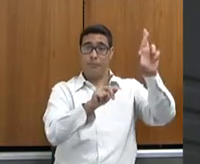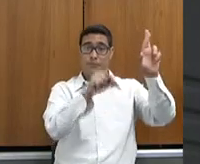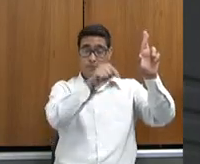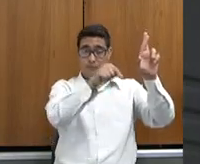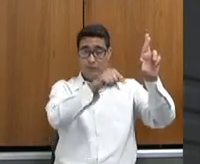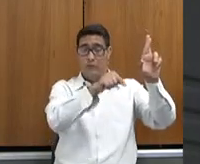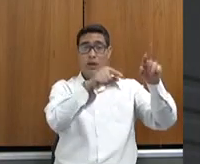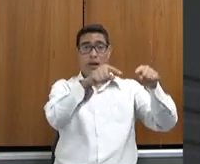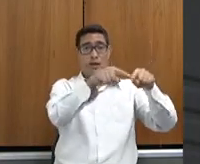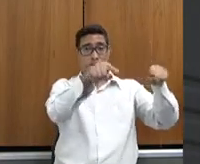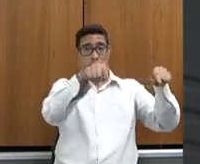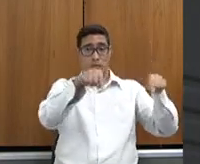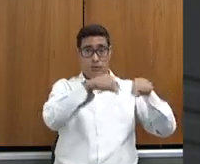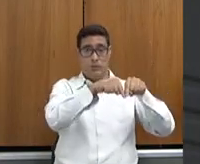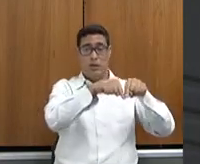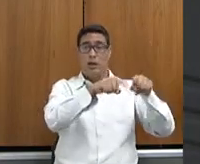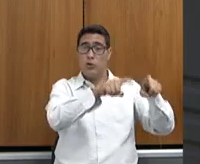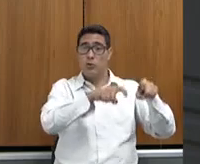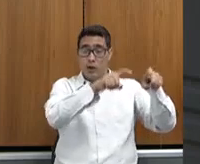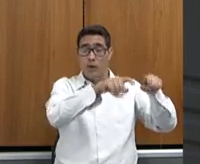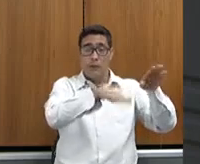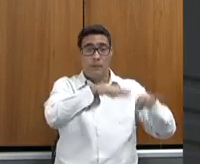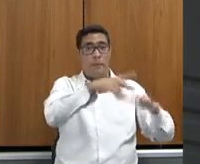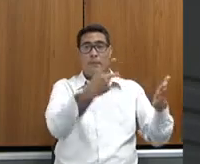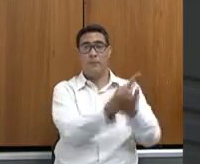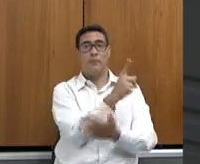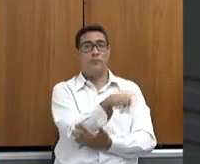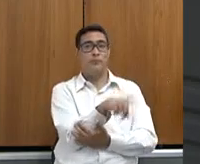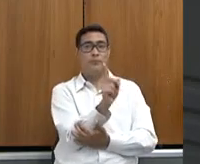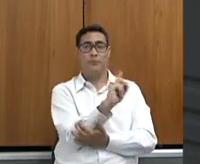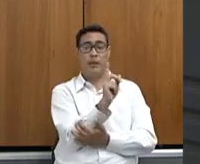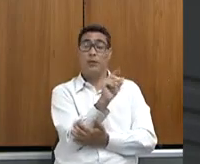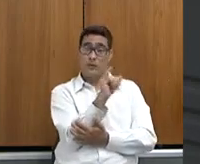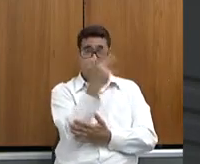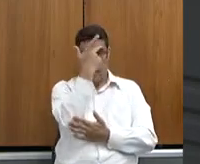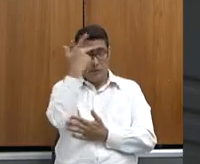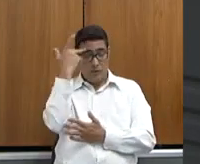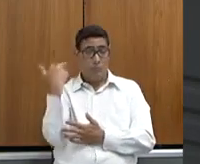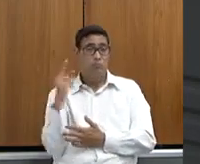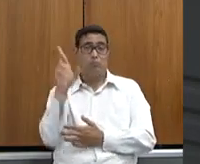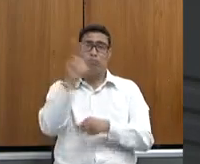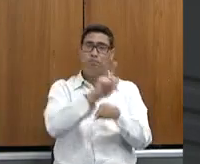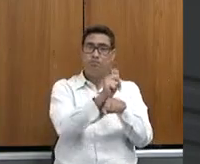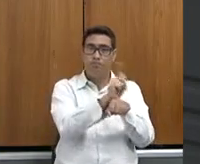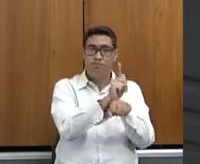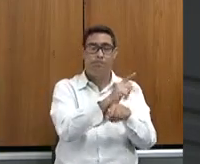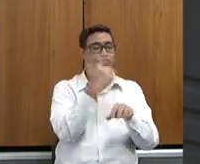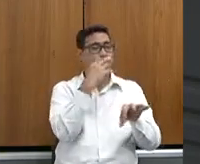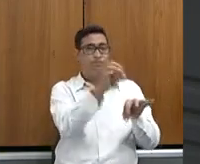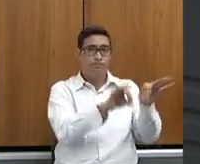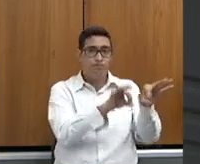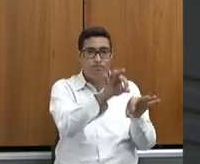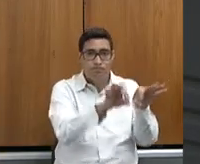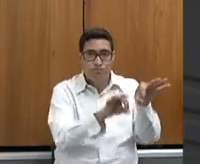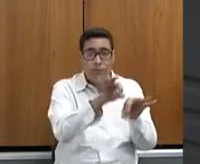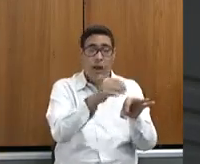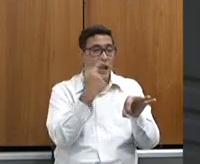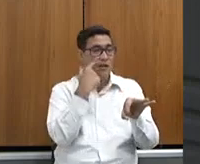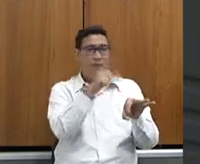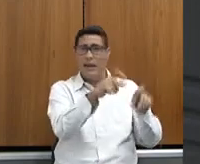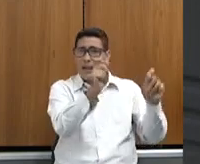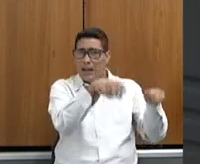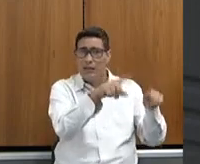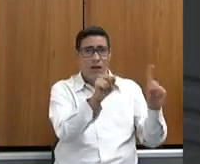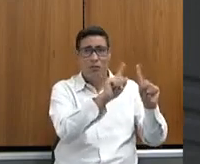muitas vezes não é feita. Então, quando a pessoa faz uma gestão bem feita e vê que aquela atividade não está remunerando, ele pode partir para outra